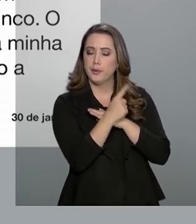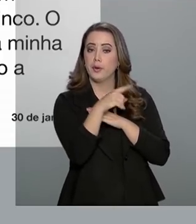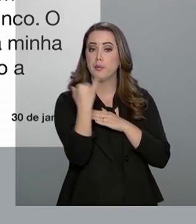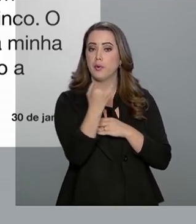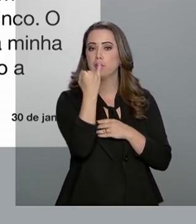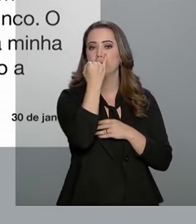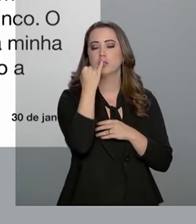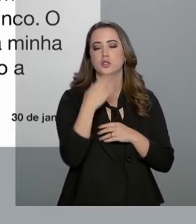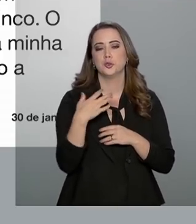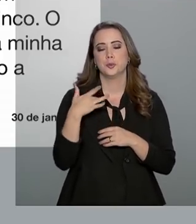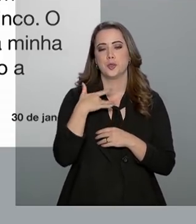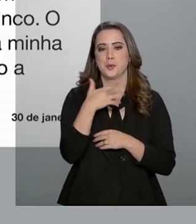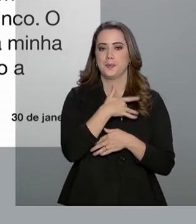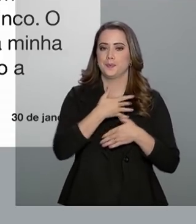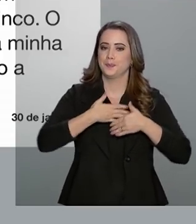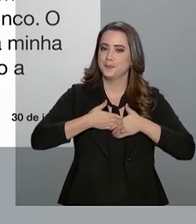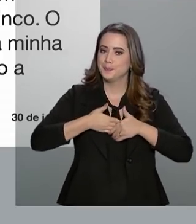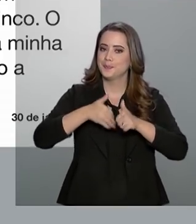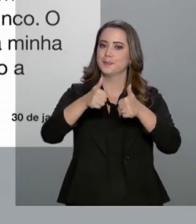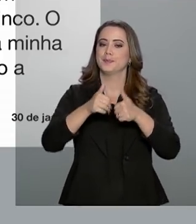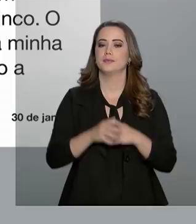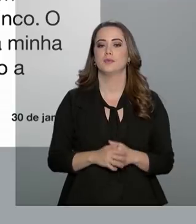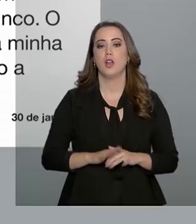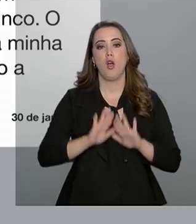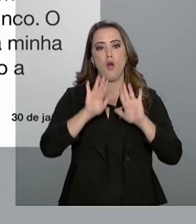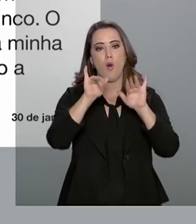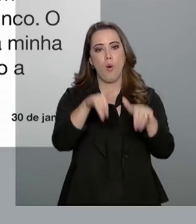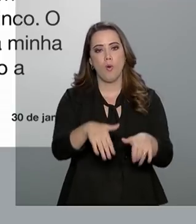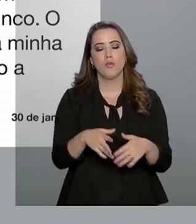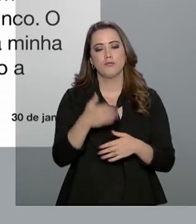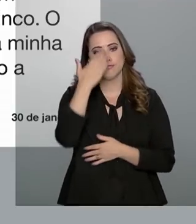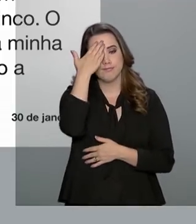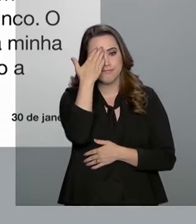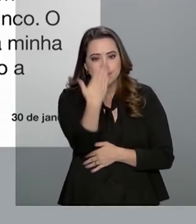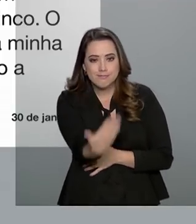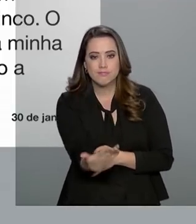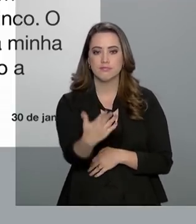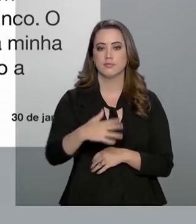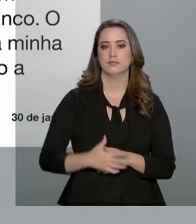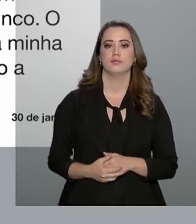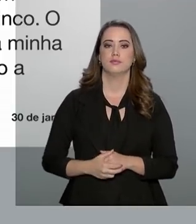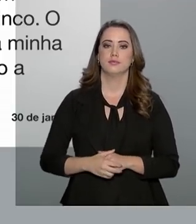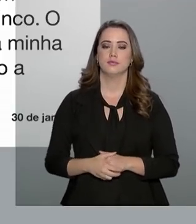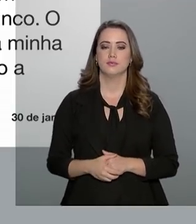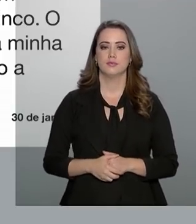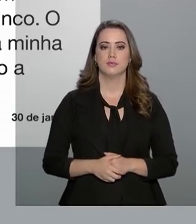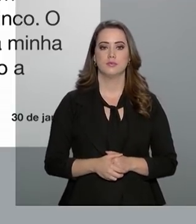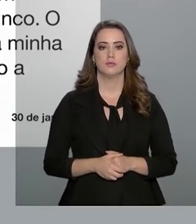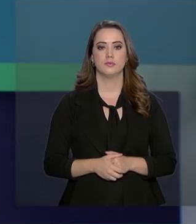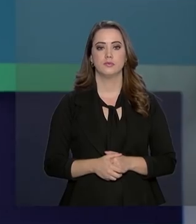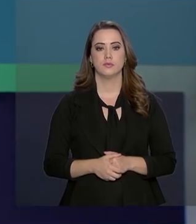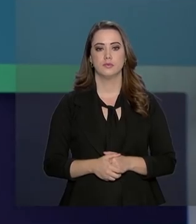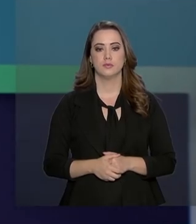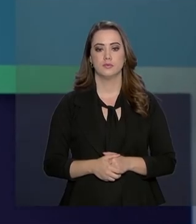será fundamental para a total recuperação. Ele encerra a mensagem com agradecimento.